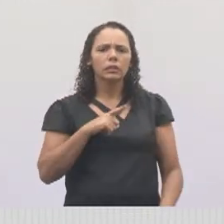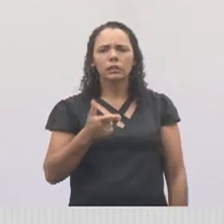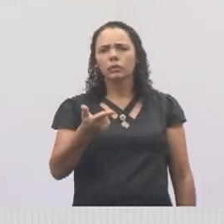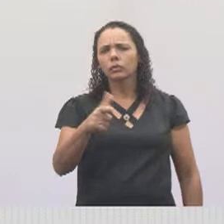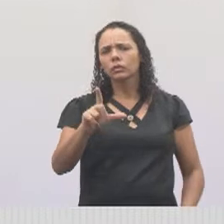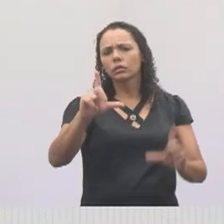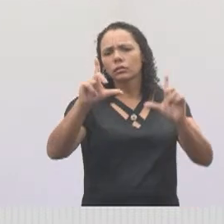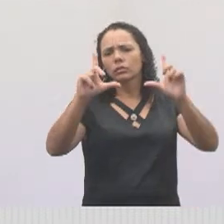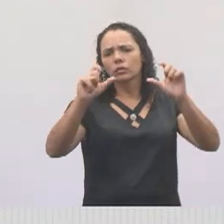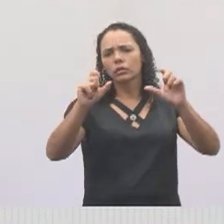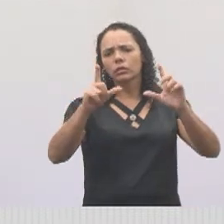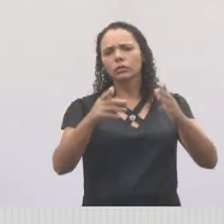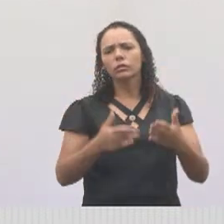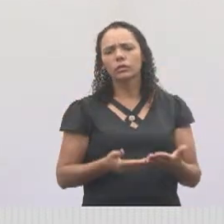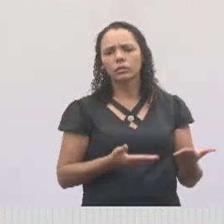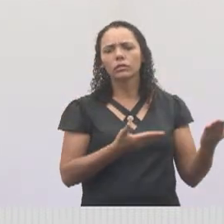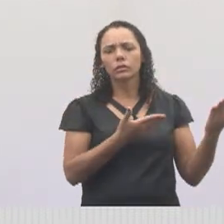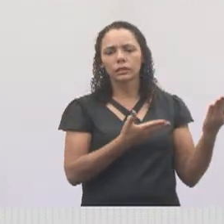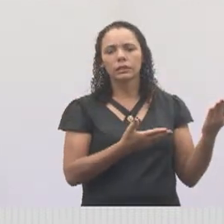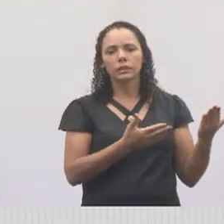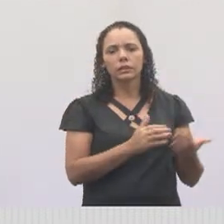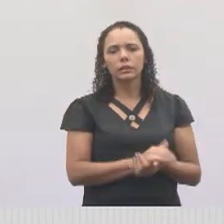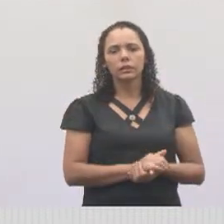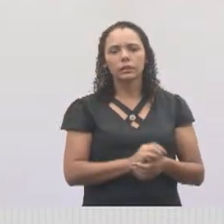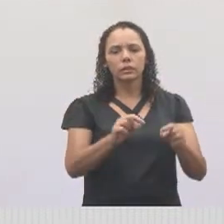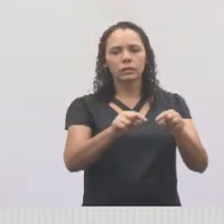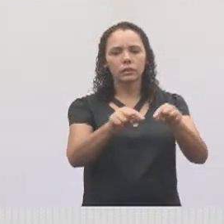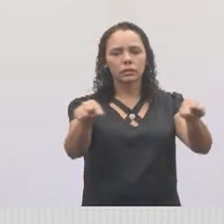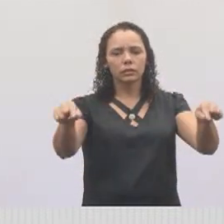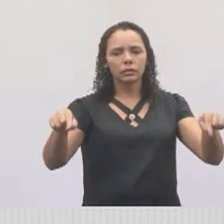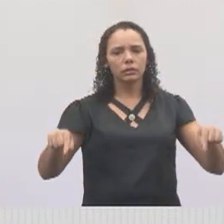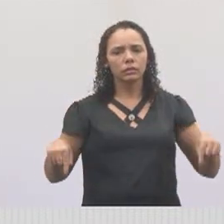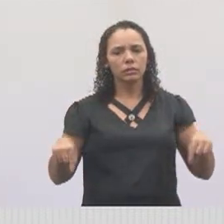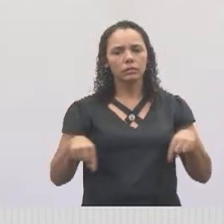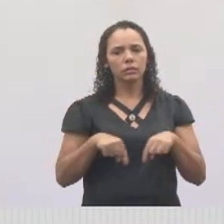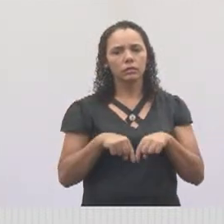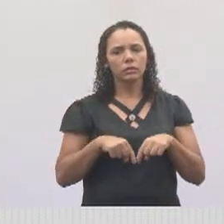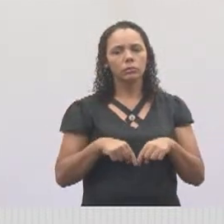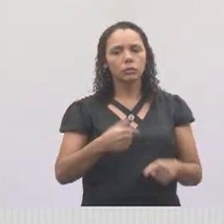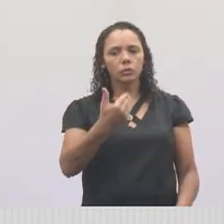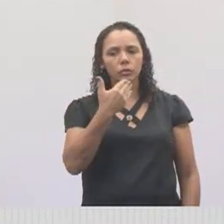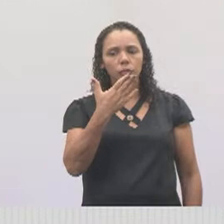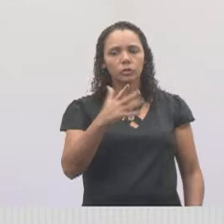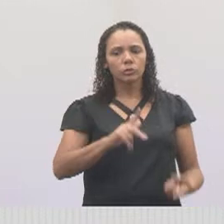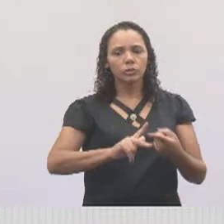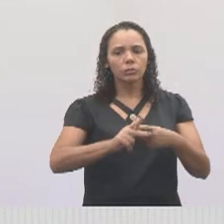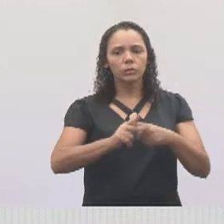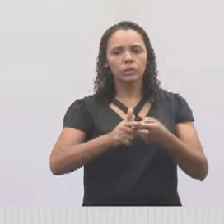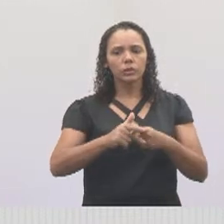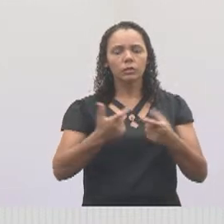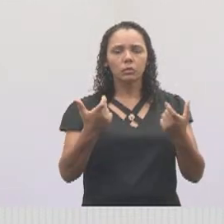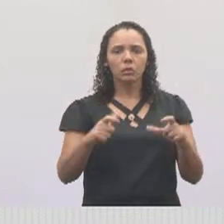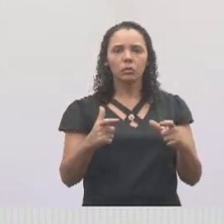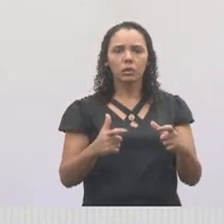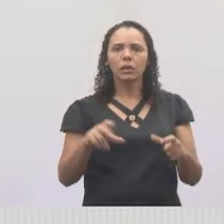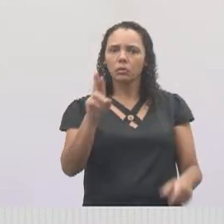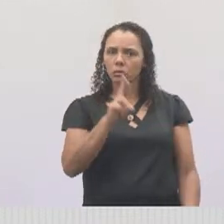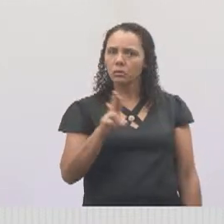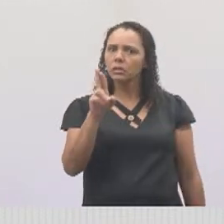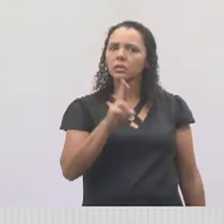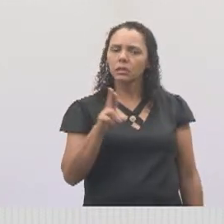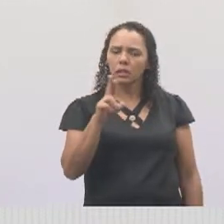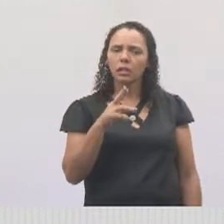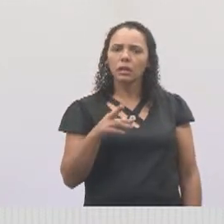não tem? Aí, ó. Isso aí é o campo onde nós estamos solicitando manutenção. É local muito utilizado.